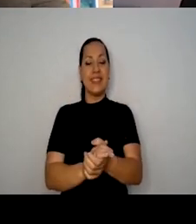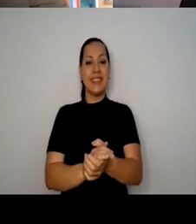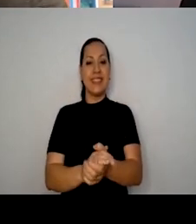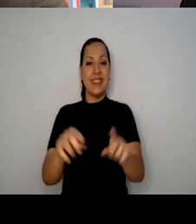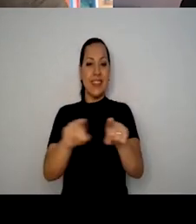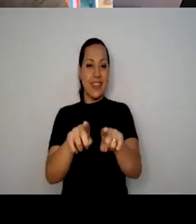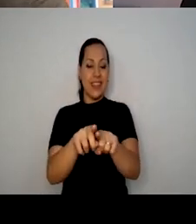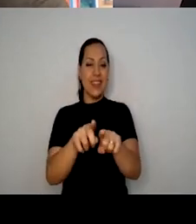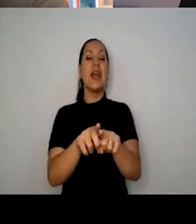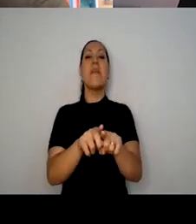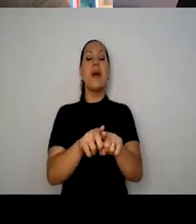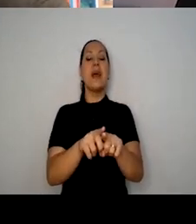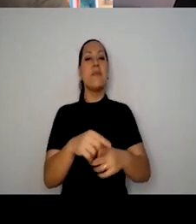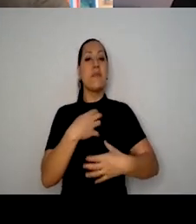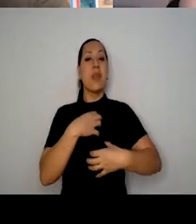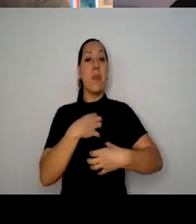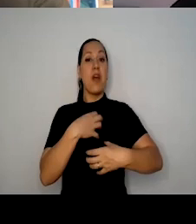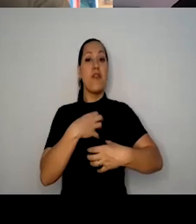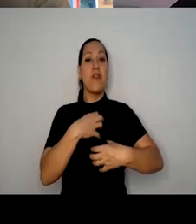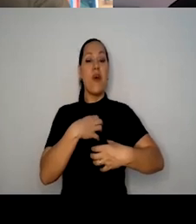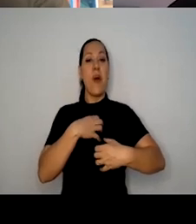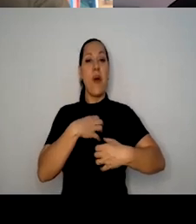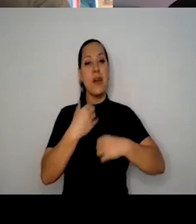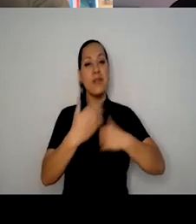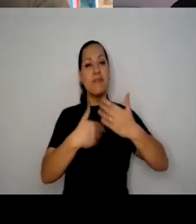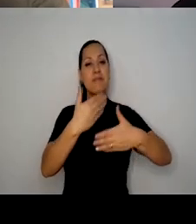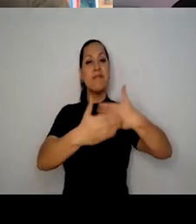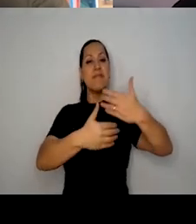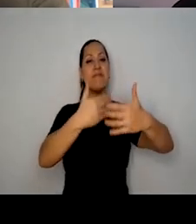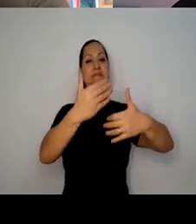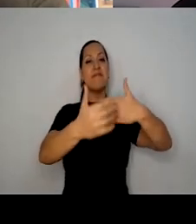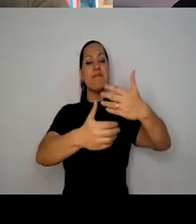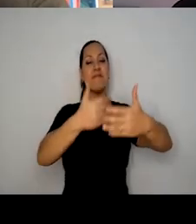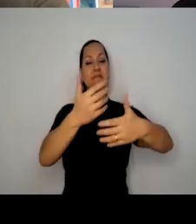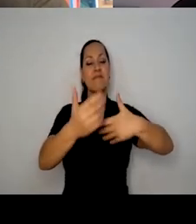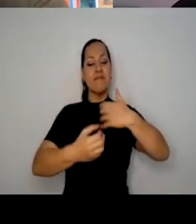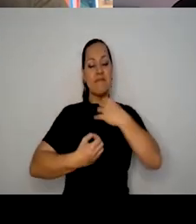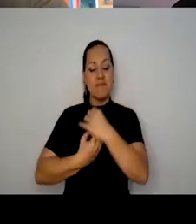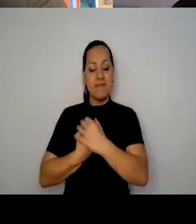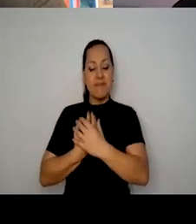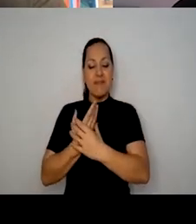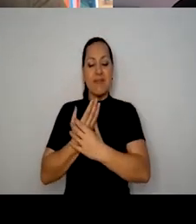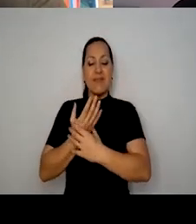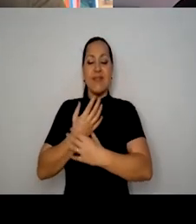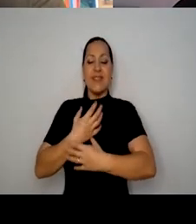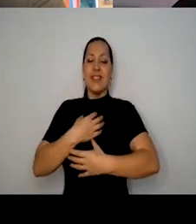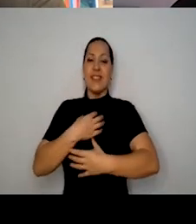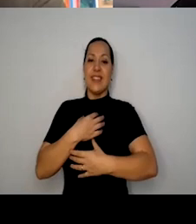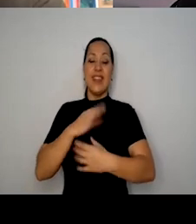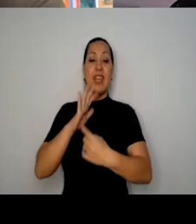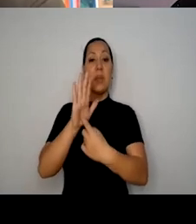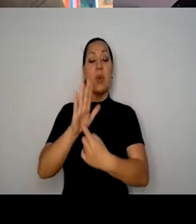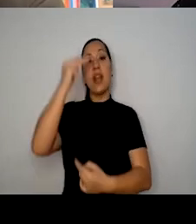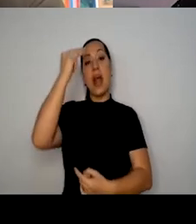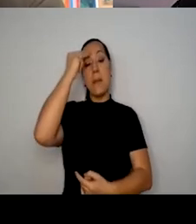de fazer transbordar as nossas nascentes internas, e trazendo ali toda a memória do